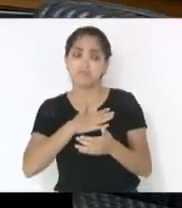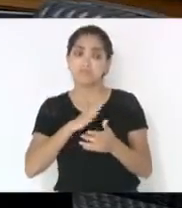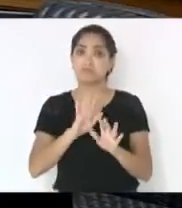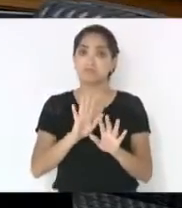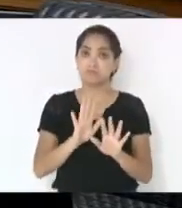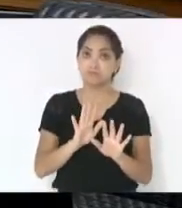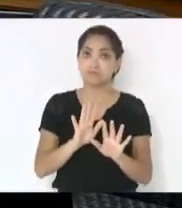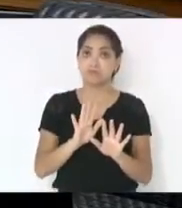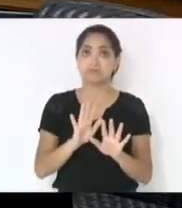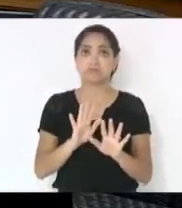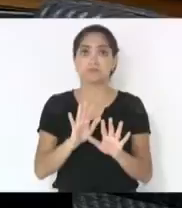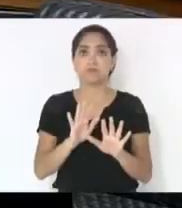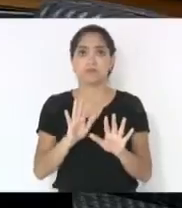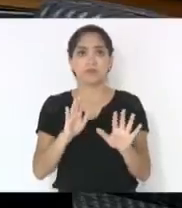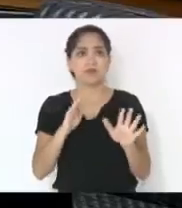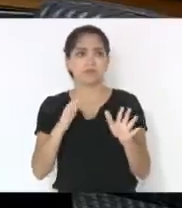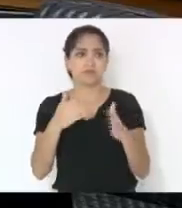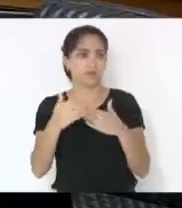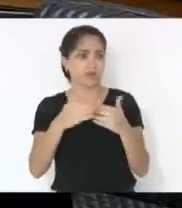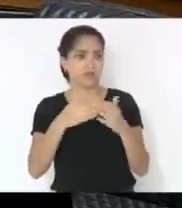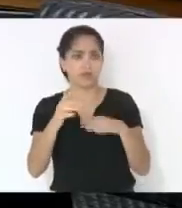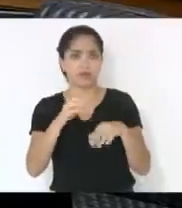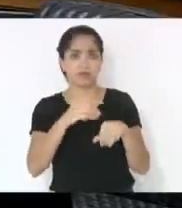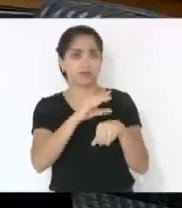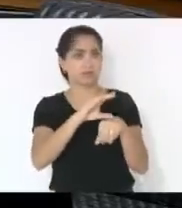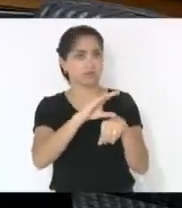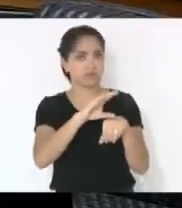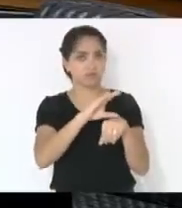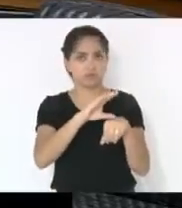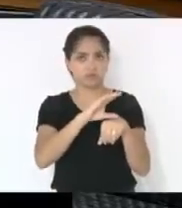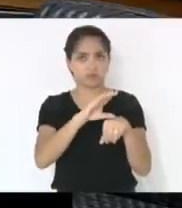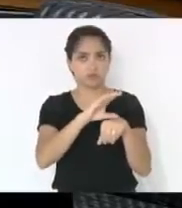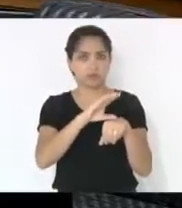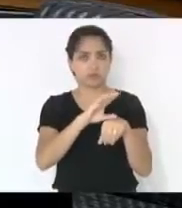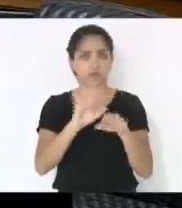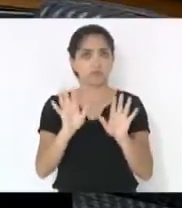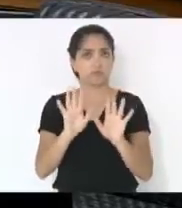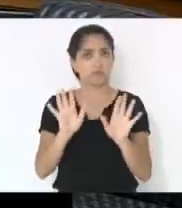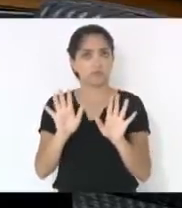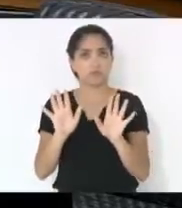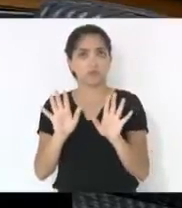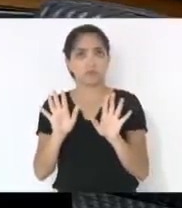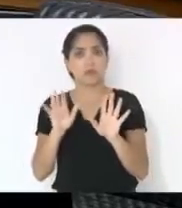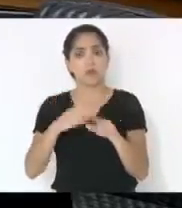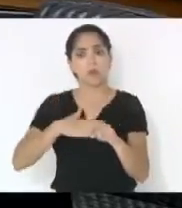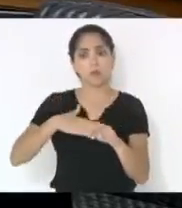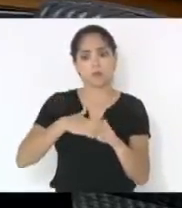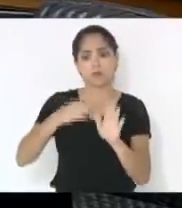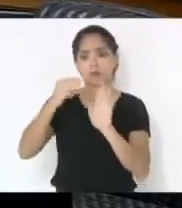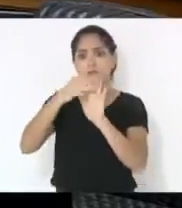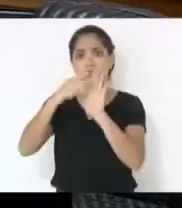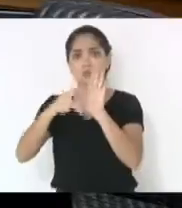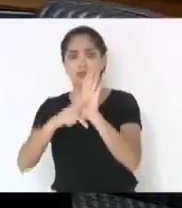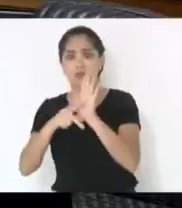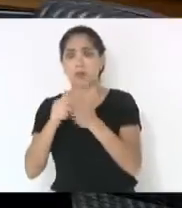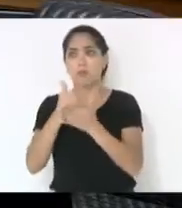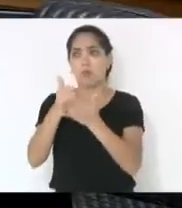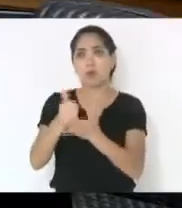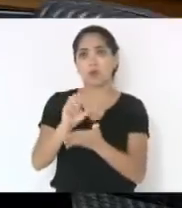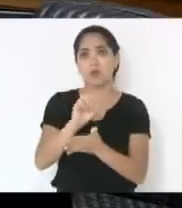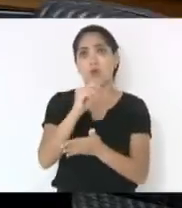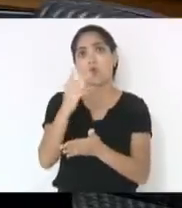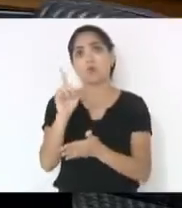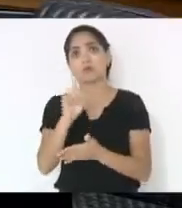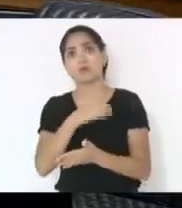Não tem a ver com a Constituição. A administração de medida provisória não é com simpatia, não é por apoiar o novo governo tem a ver com a